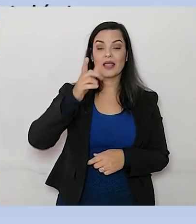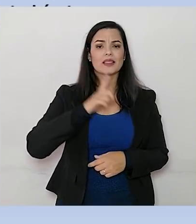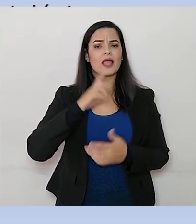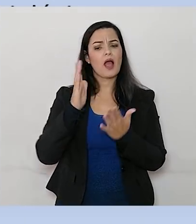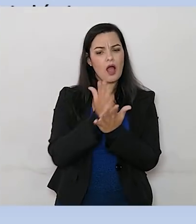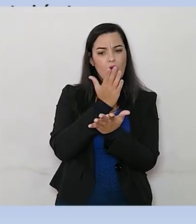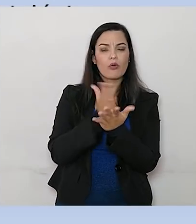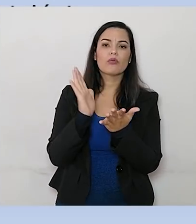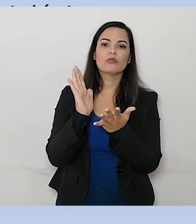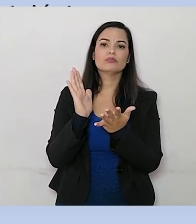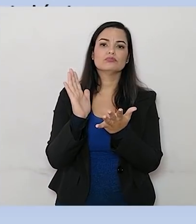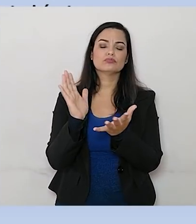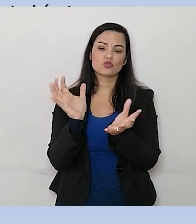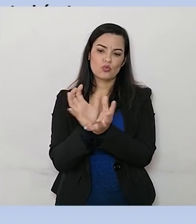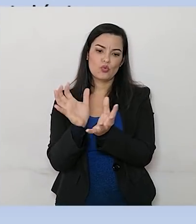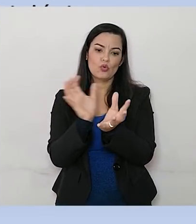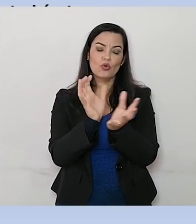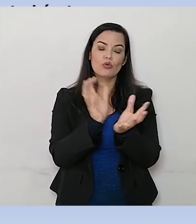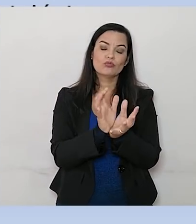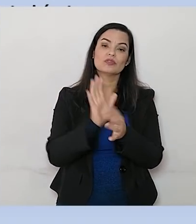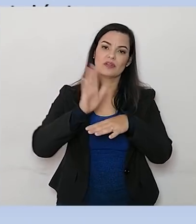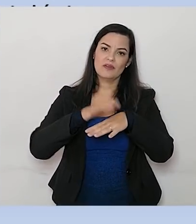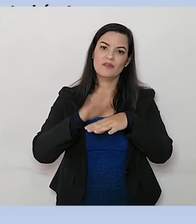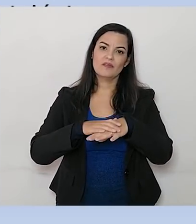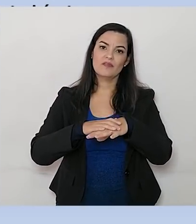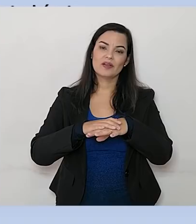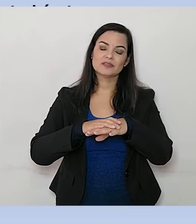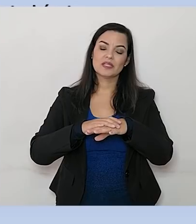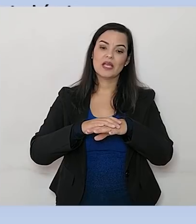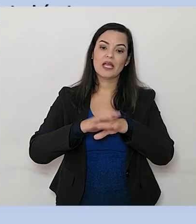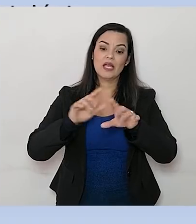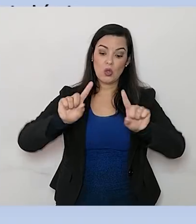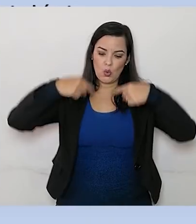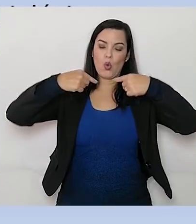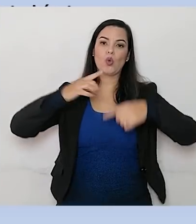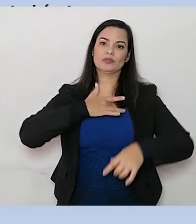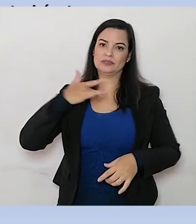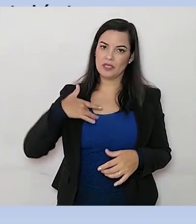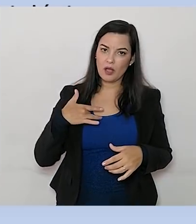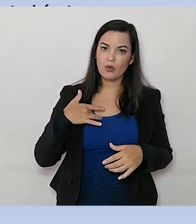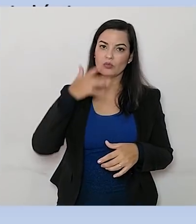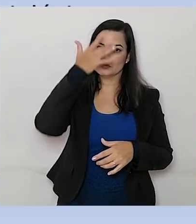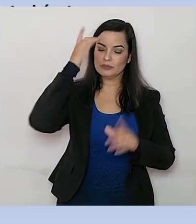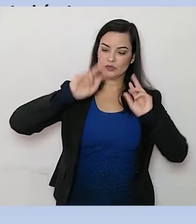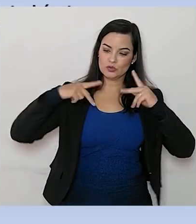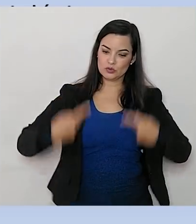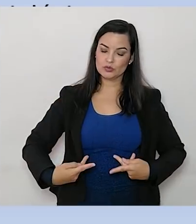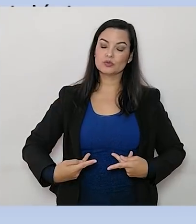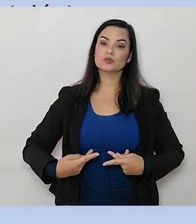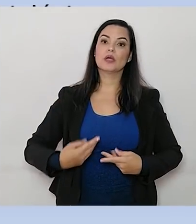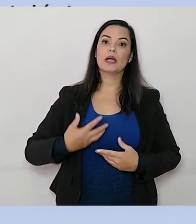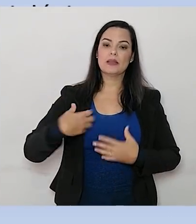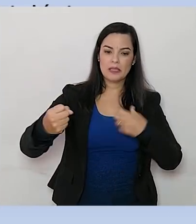espécies que, infelizmente, elas trazem prejuízo para a nossa espécie. Eles atuam aí como vetores de